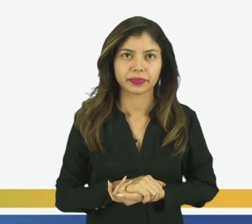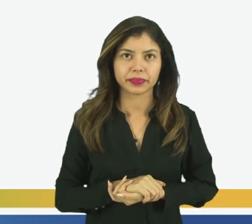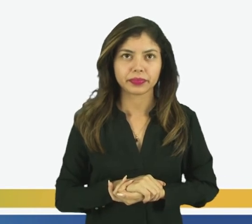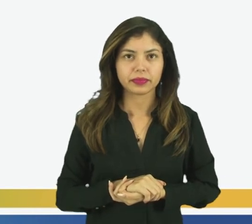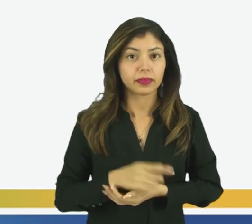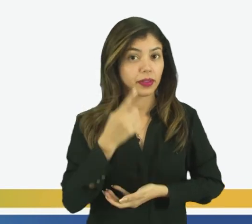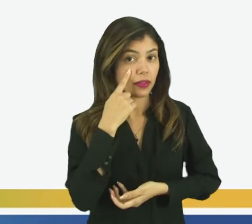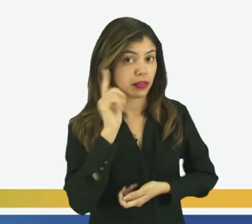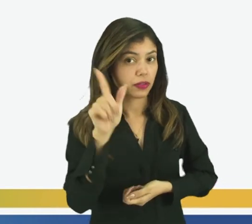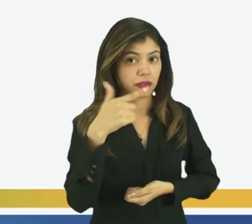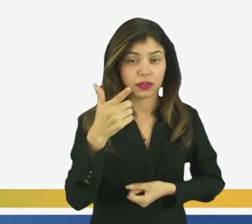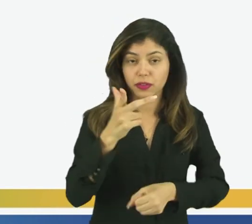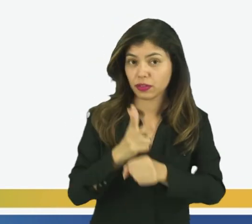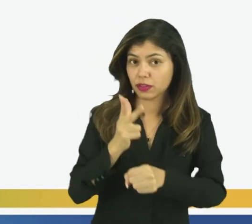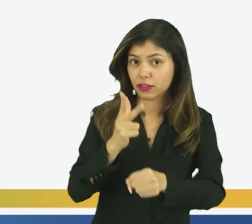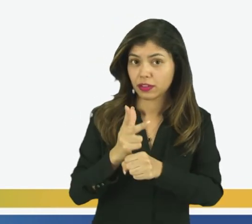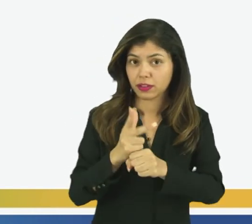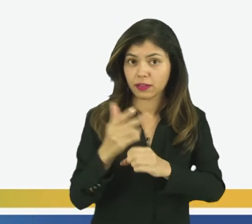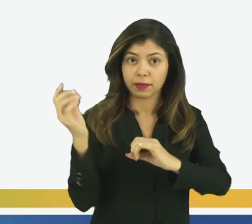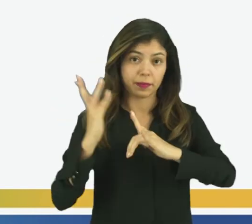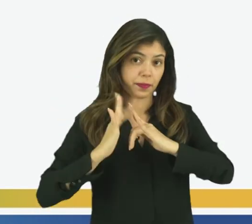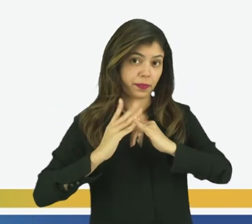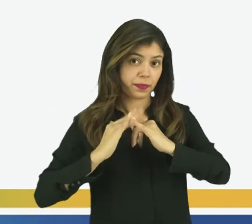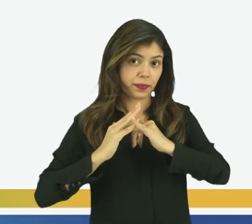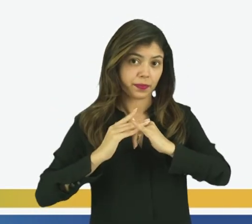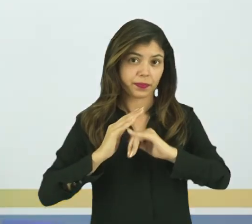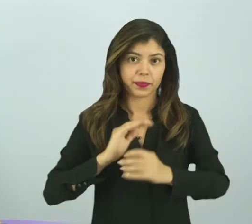Veja os outros vídeos do nosso canal!